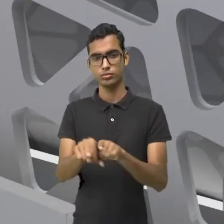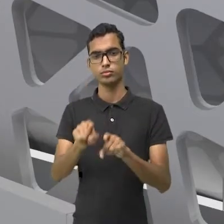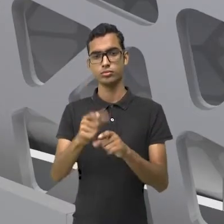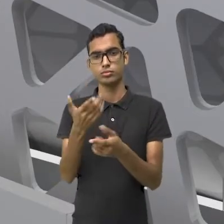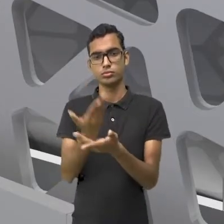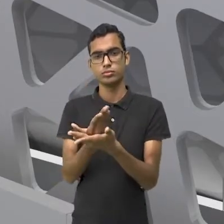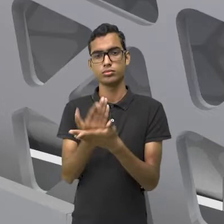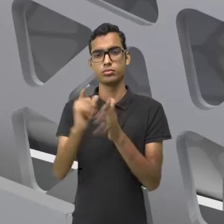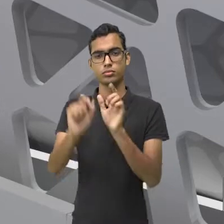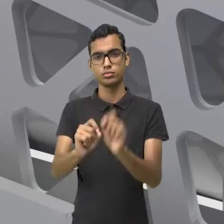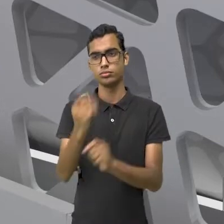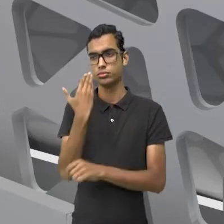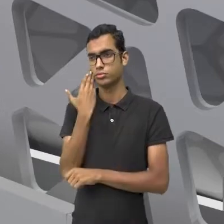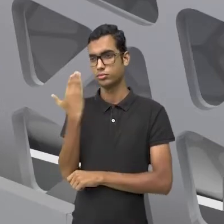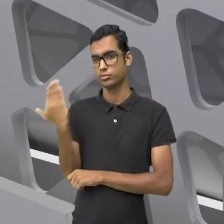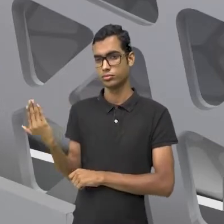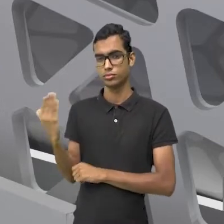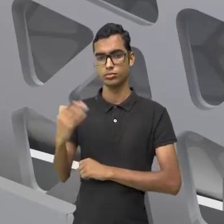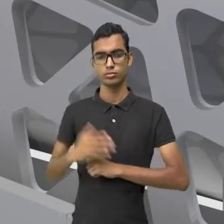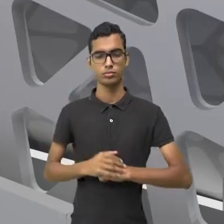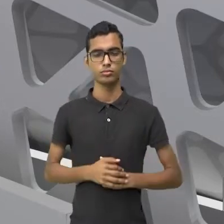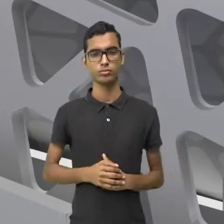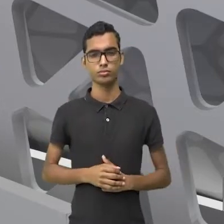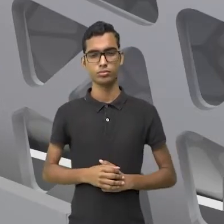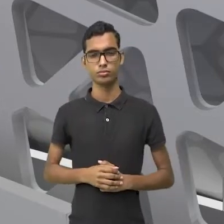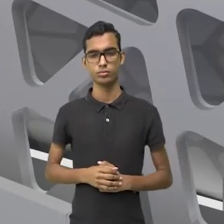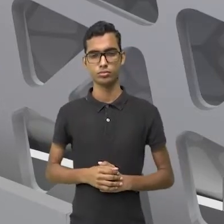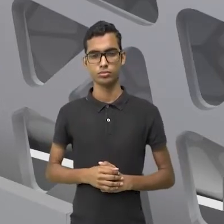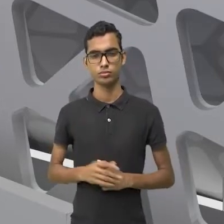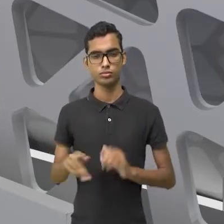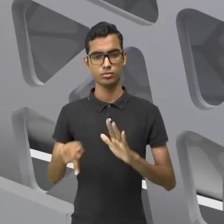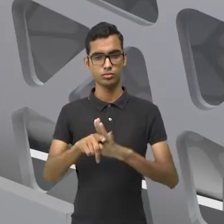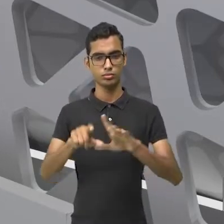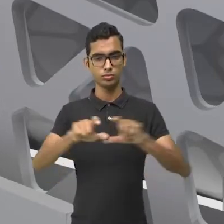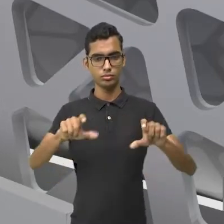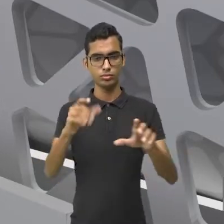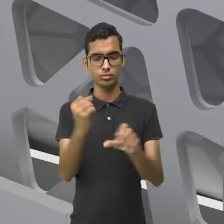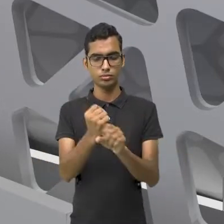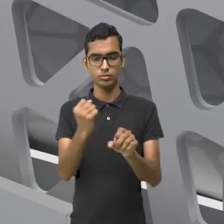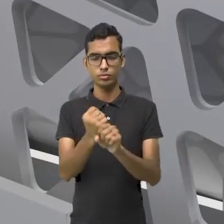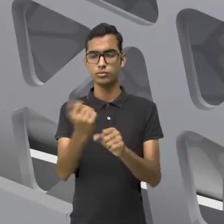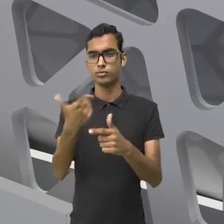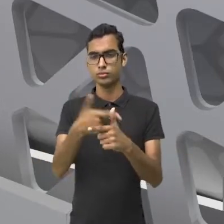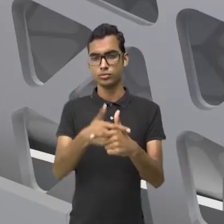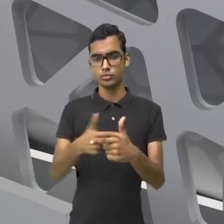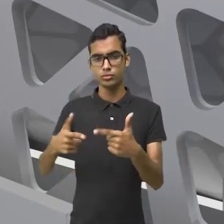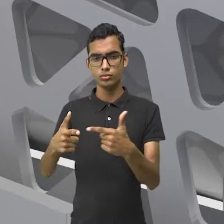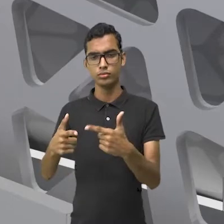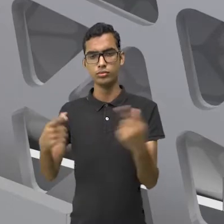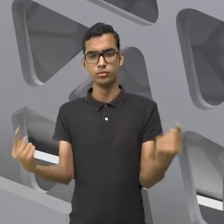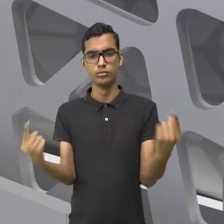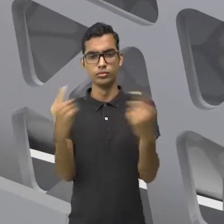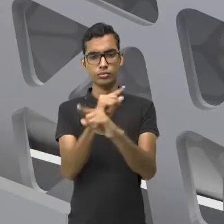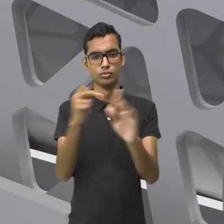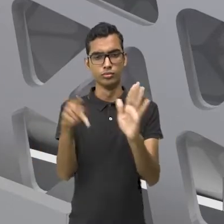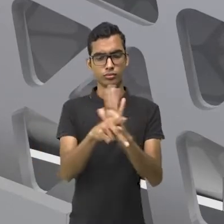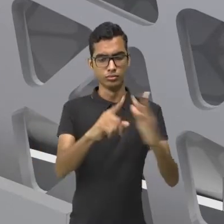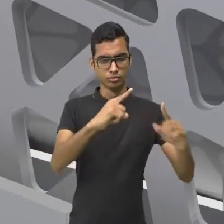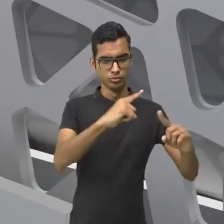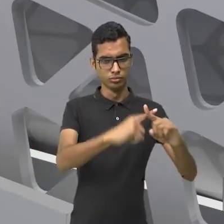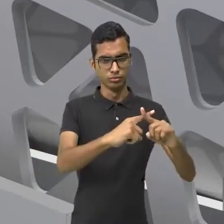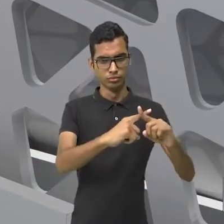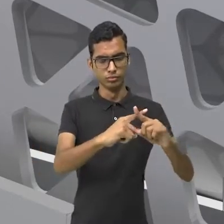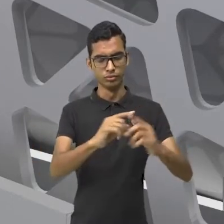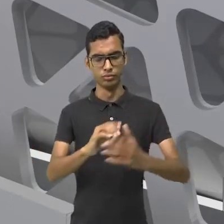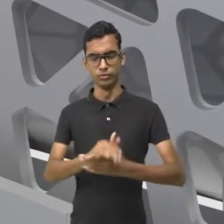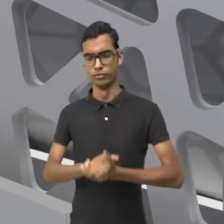nós estamos tratando? Nós estamos tratando da operação de divisão como inversa da multiplicação.